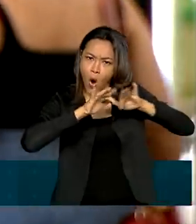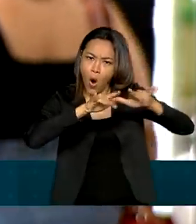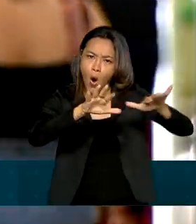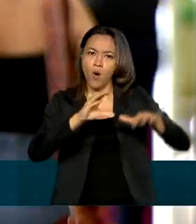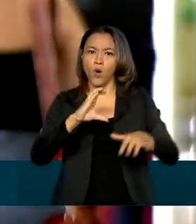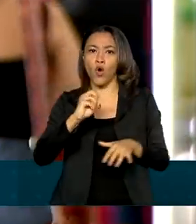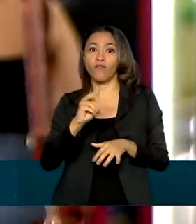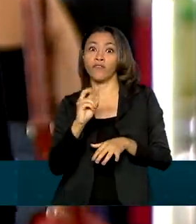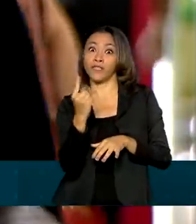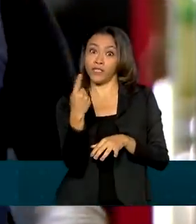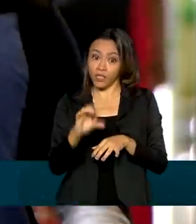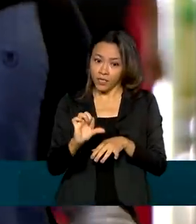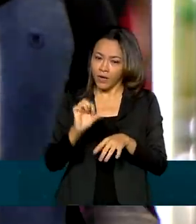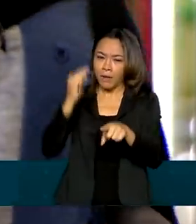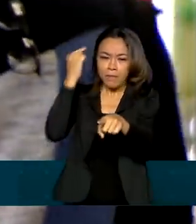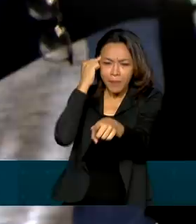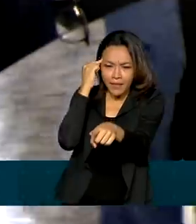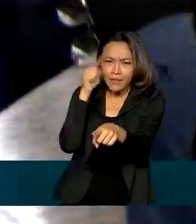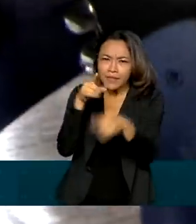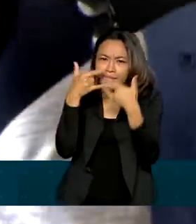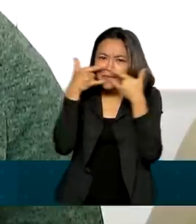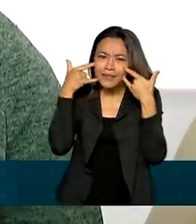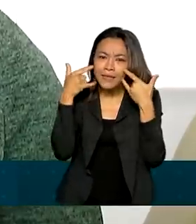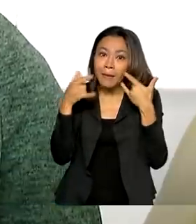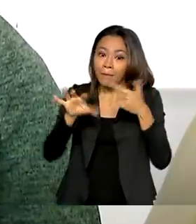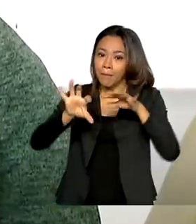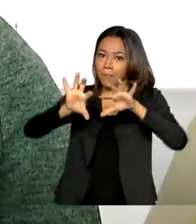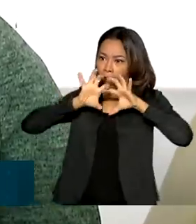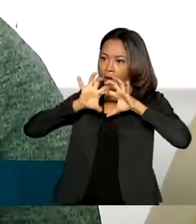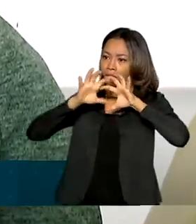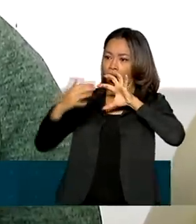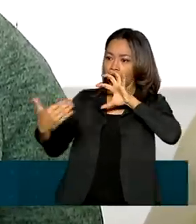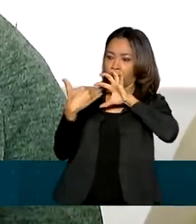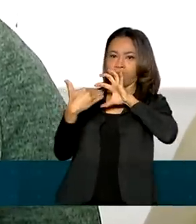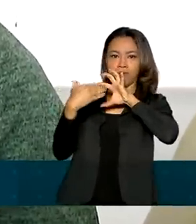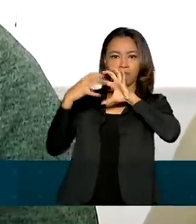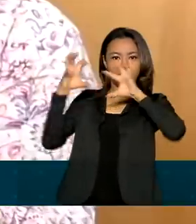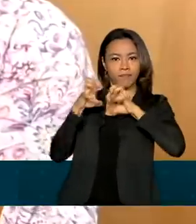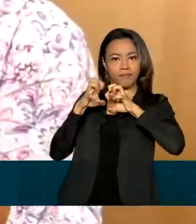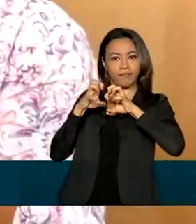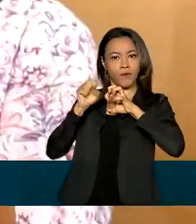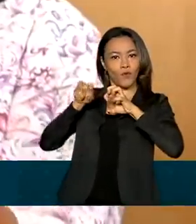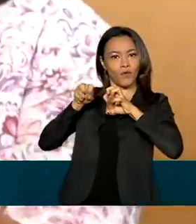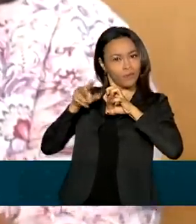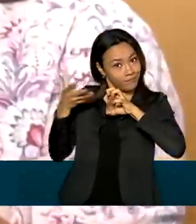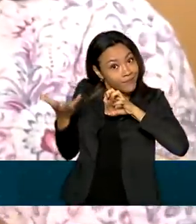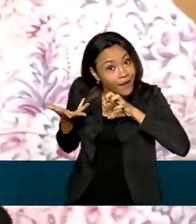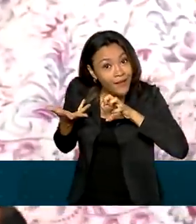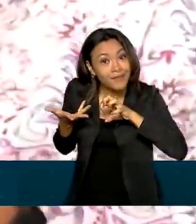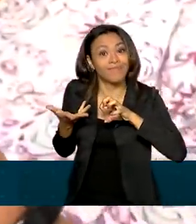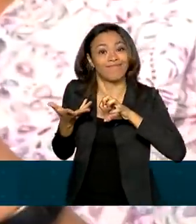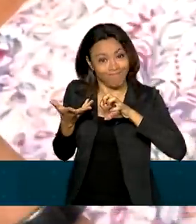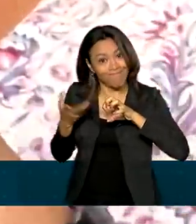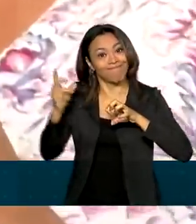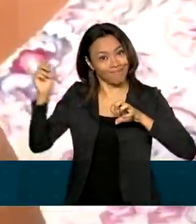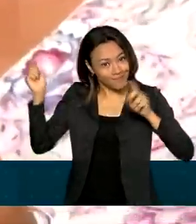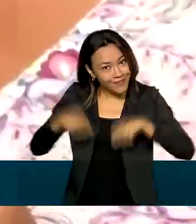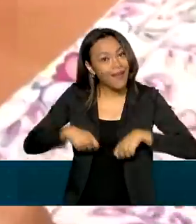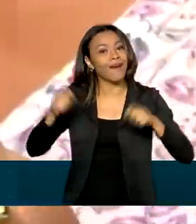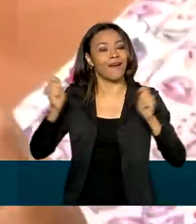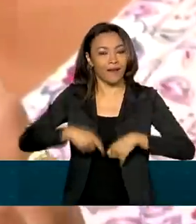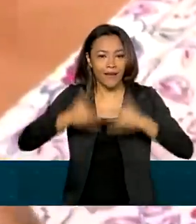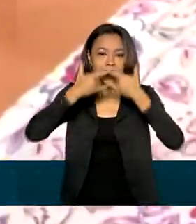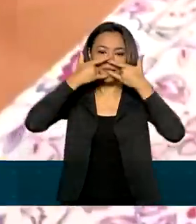proteção fosse capaz de, além de barrar, inativar o vírus. Pois é, essa máscara existe.